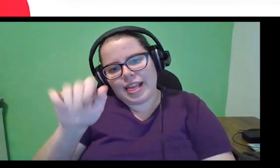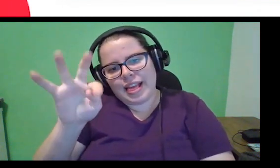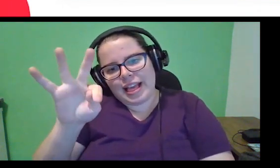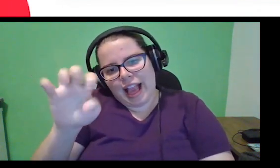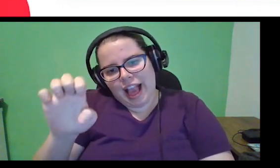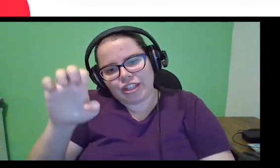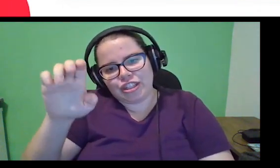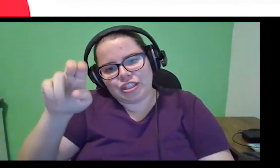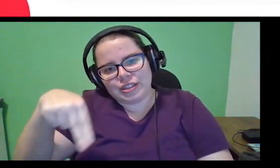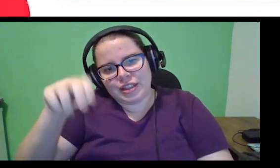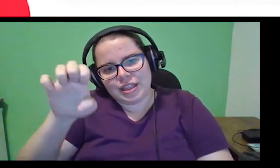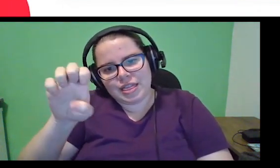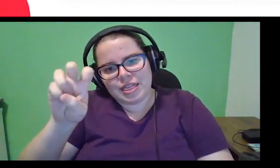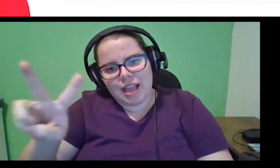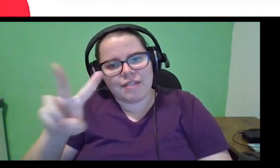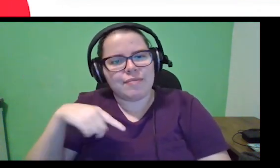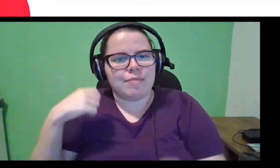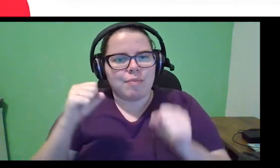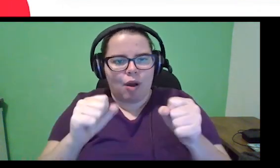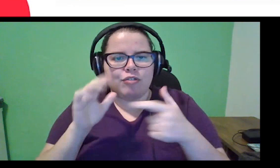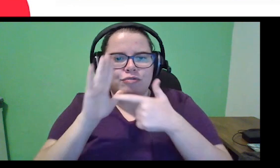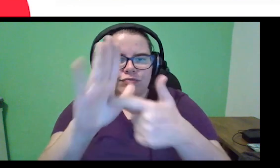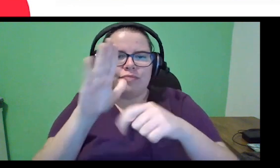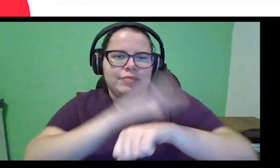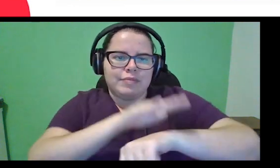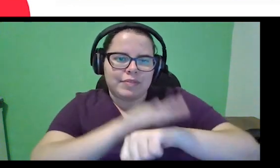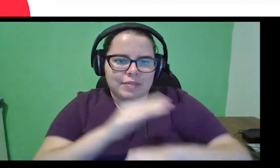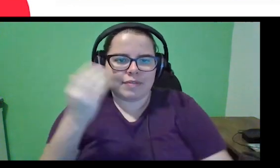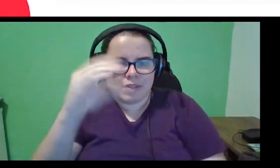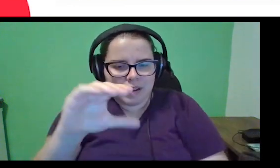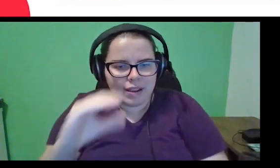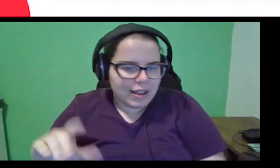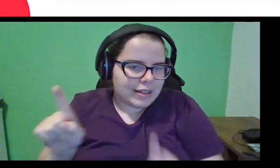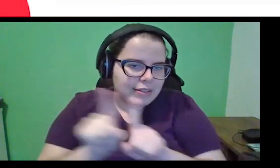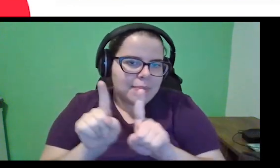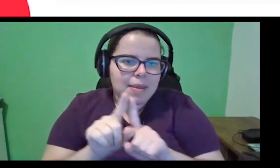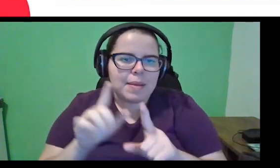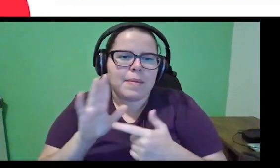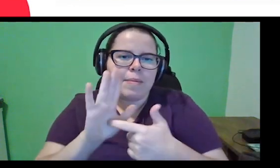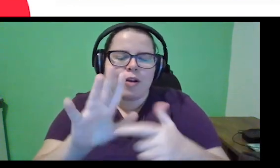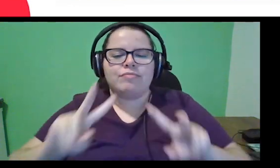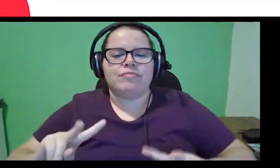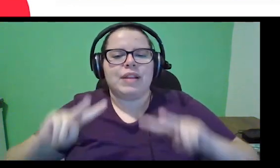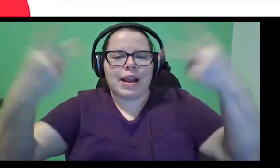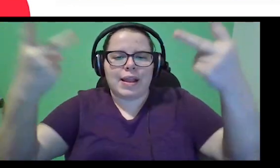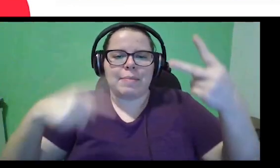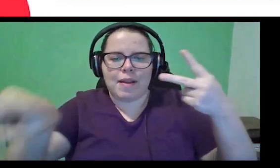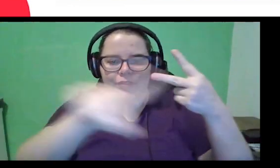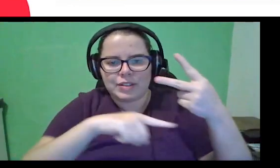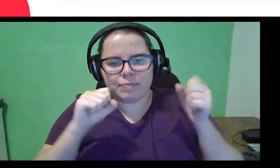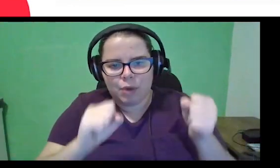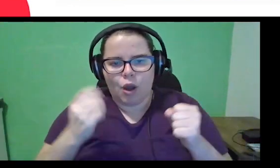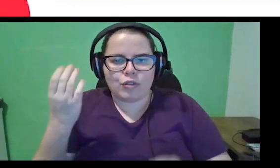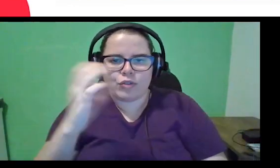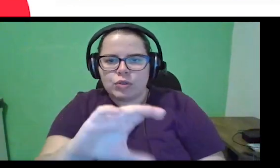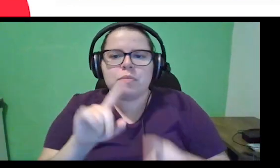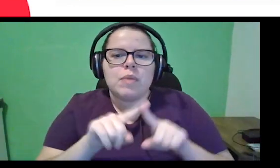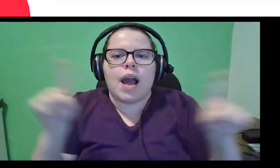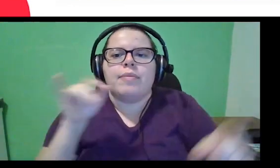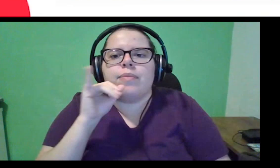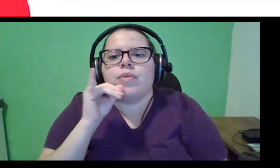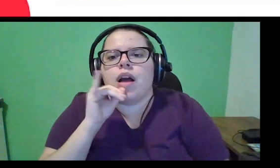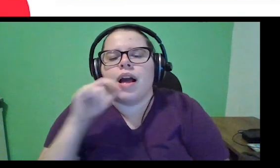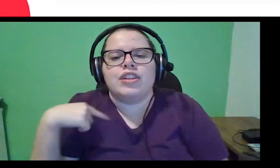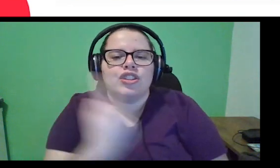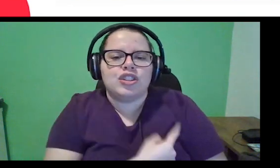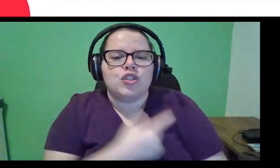implementar todas as indicações aqui, e passar links para vocês também, mas aqui, por exemplo,